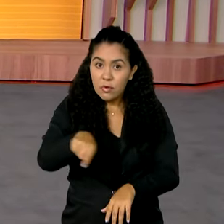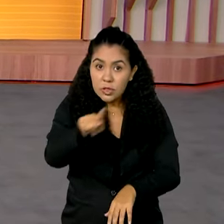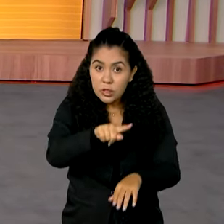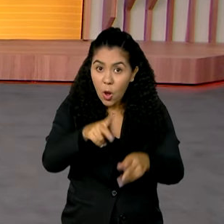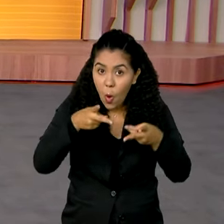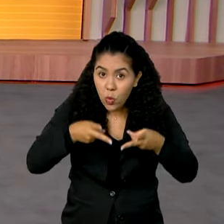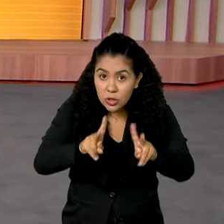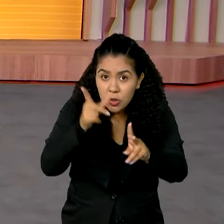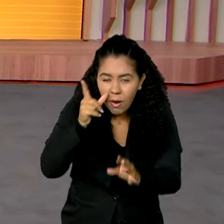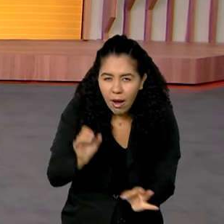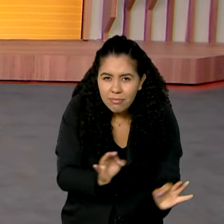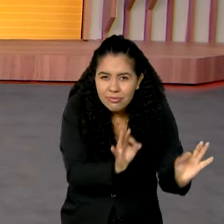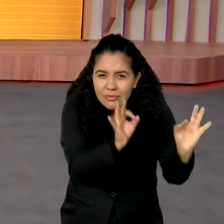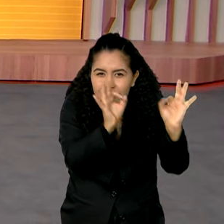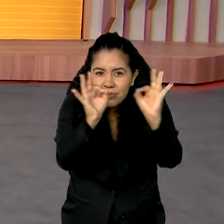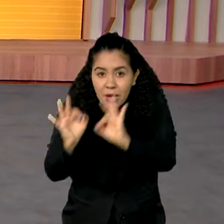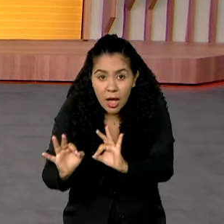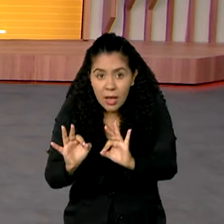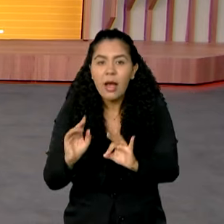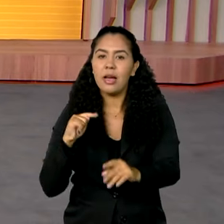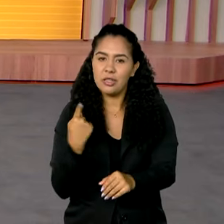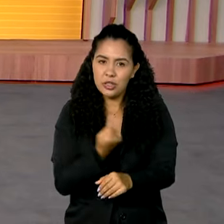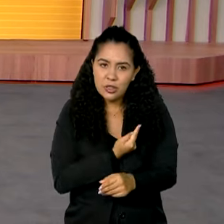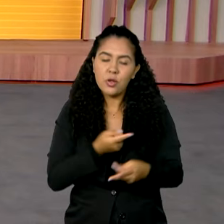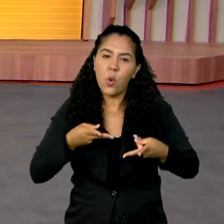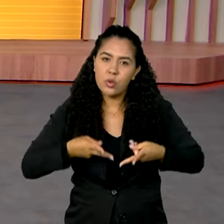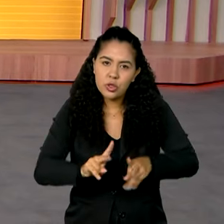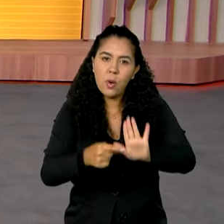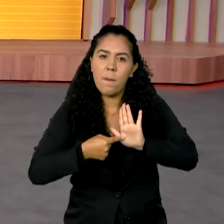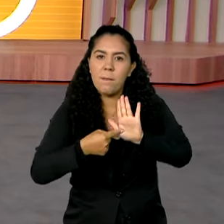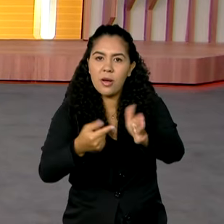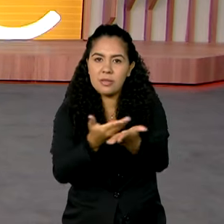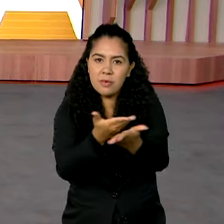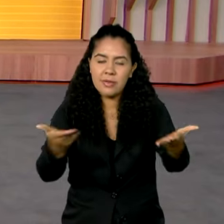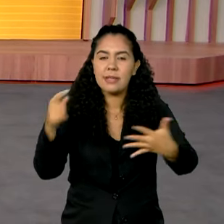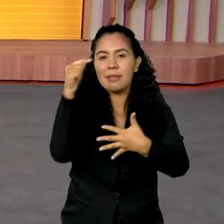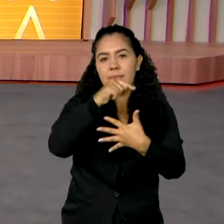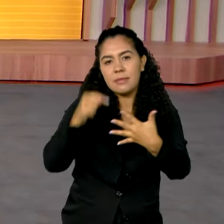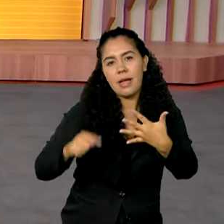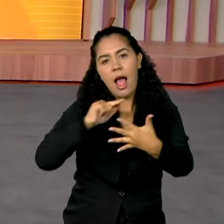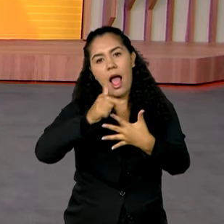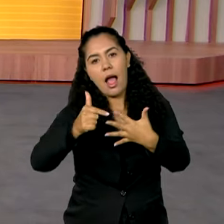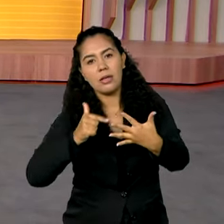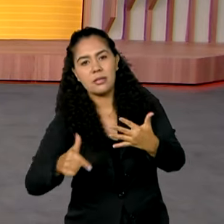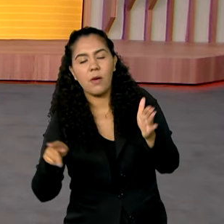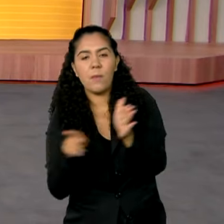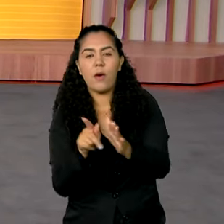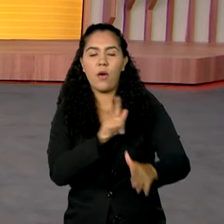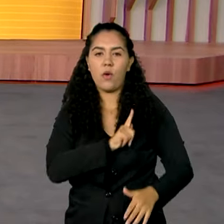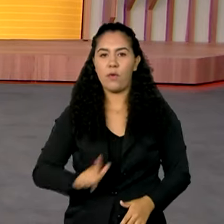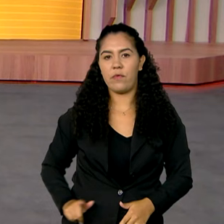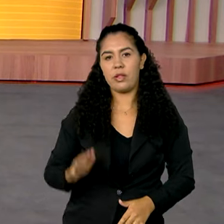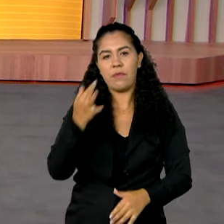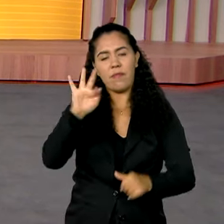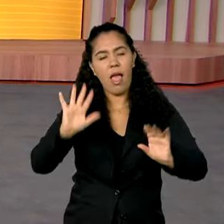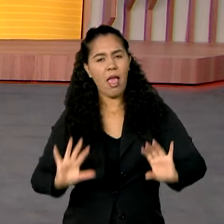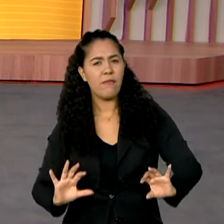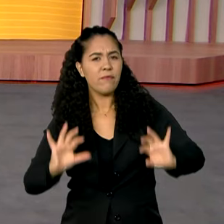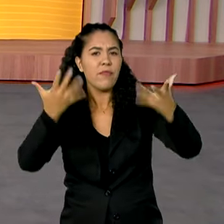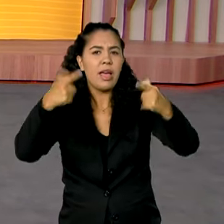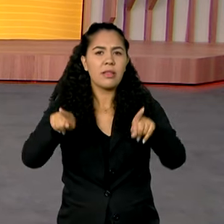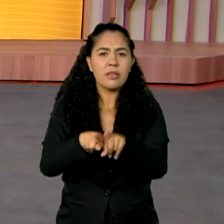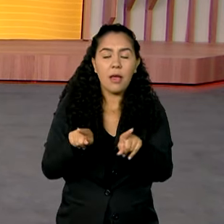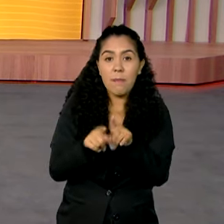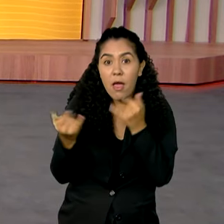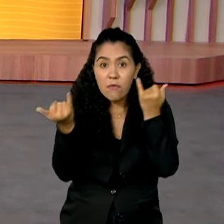ligado no Canal GOV, porque a gente segue mostrando todas as ações do governo federal. São eventos ao vivo, com informação de